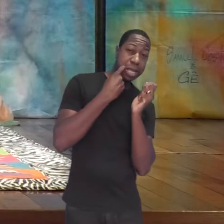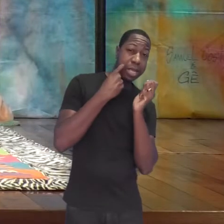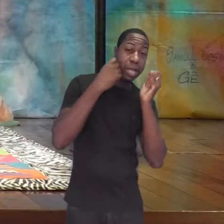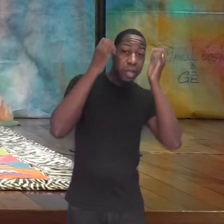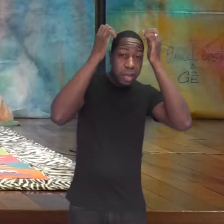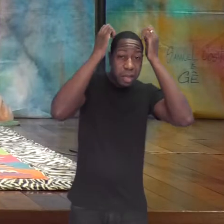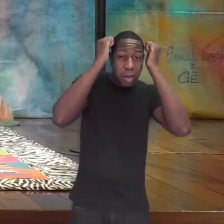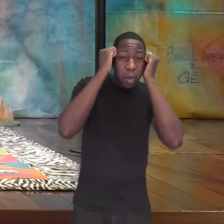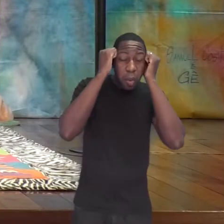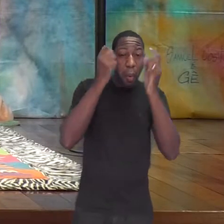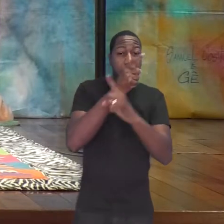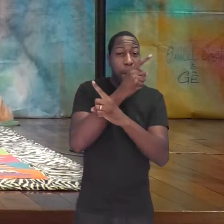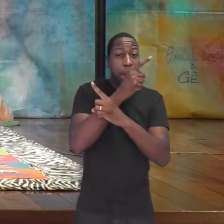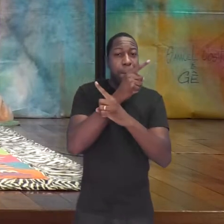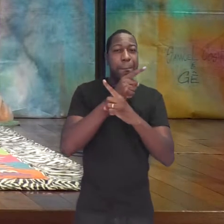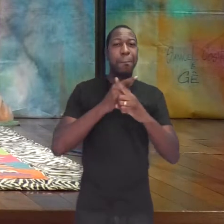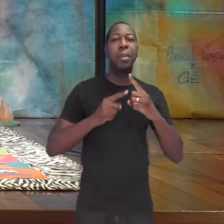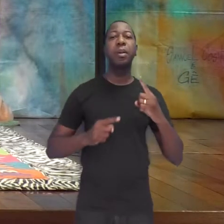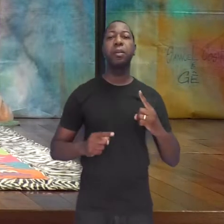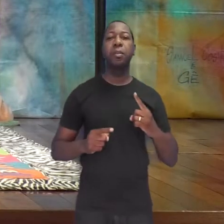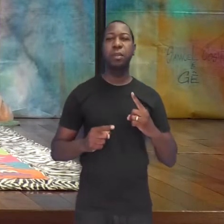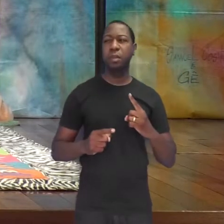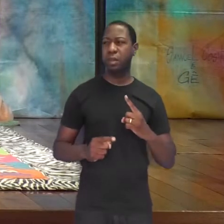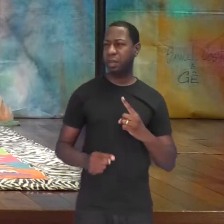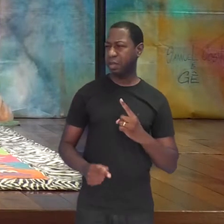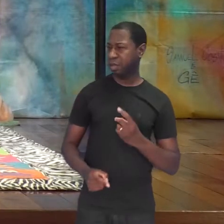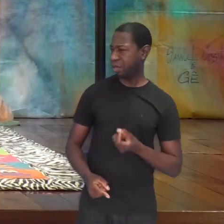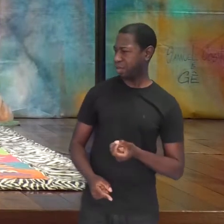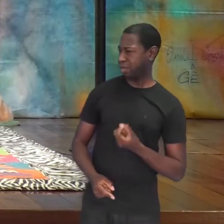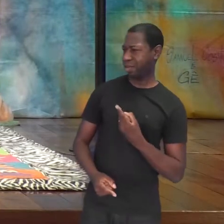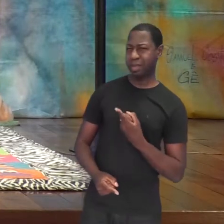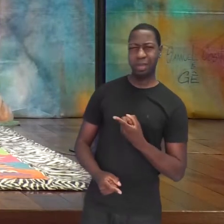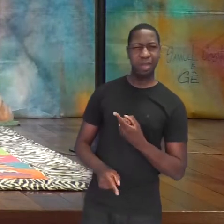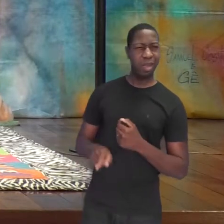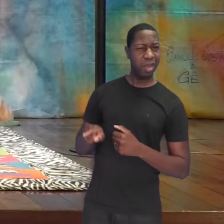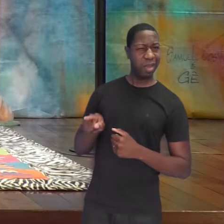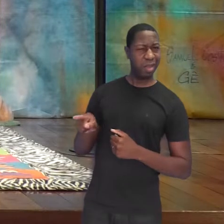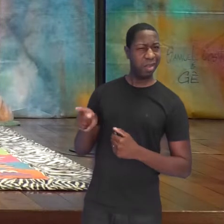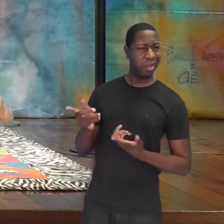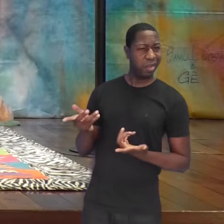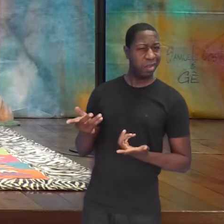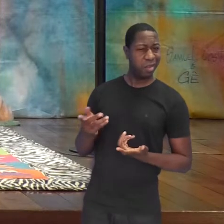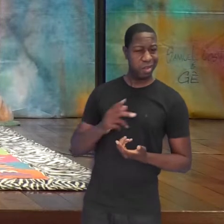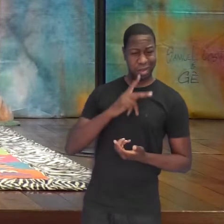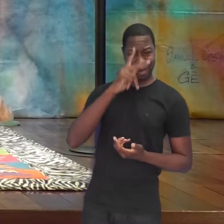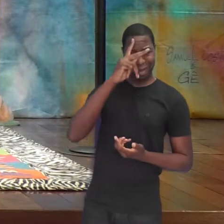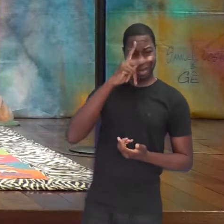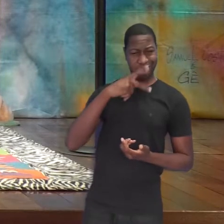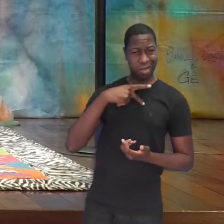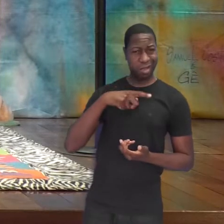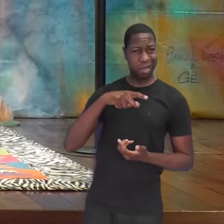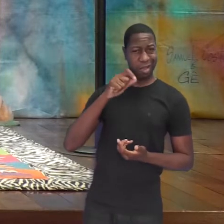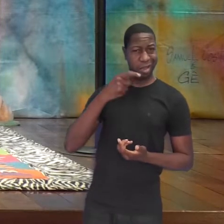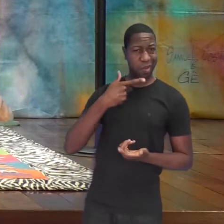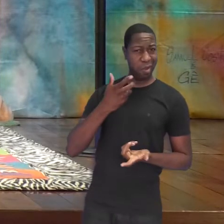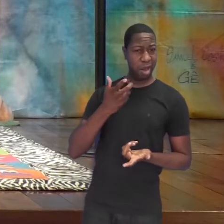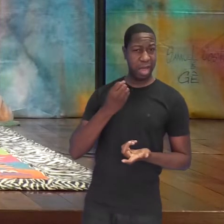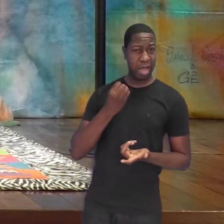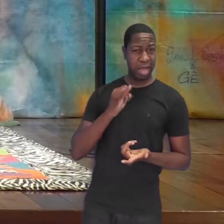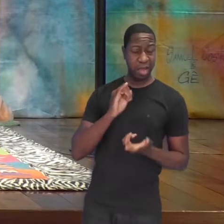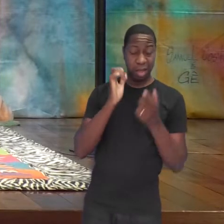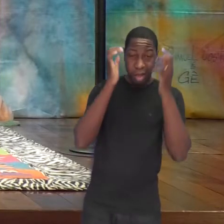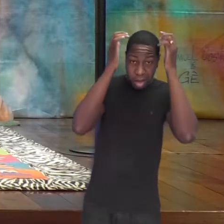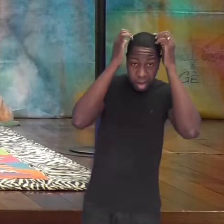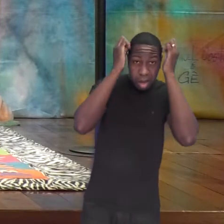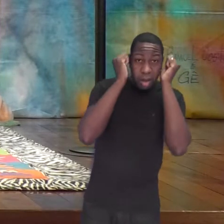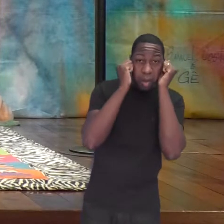Pois é. Agora, o que ele tinha a ver se a pessoa ia dormir de gorro ou não? Isso ninguém sabia. Outra lei que